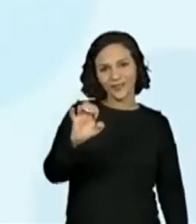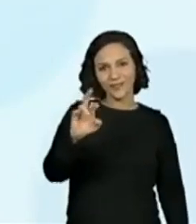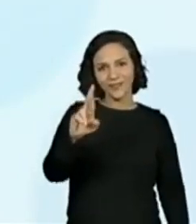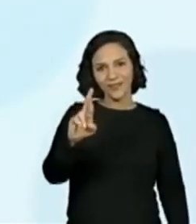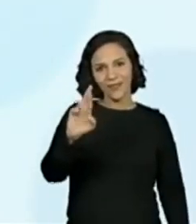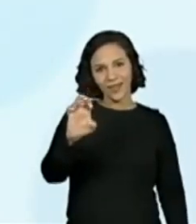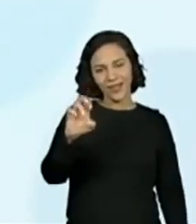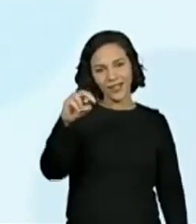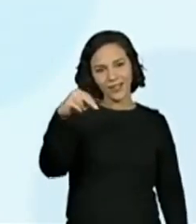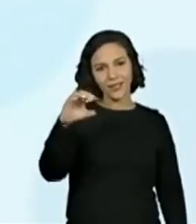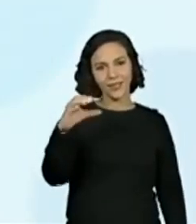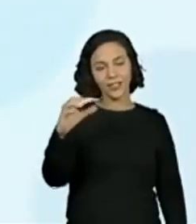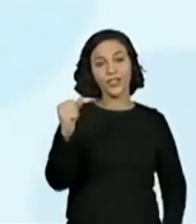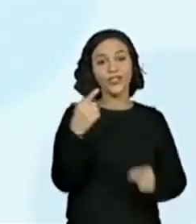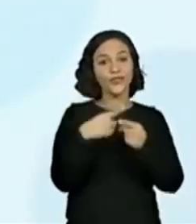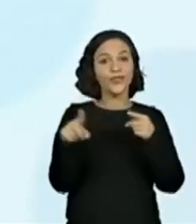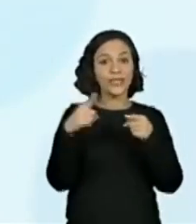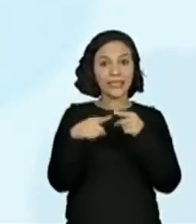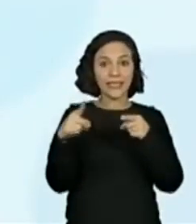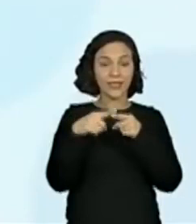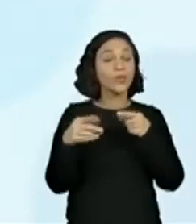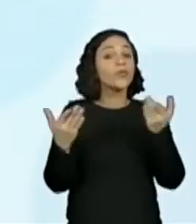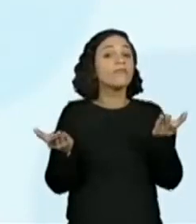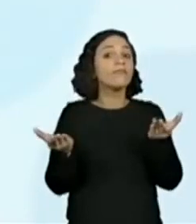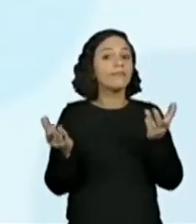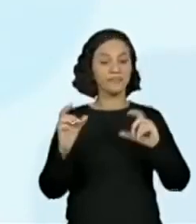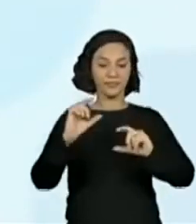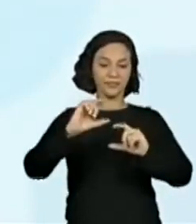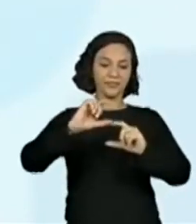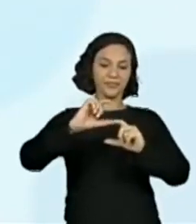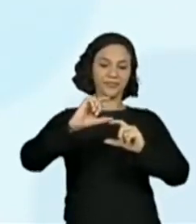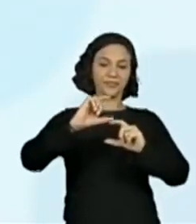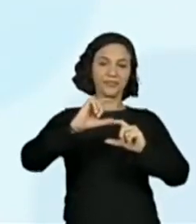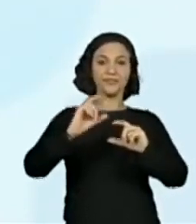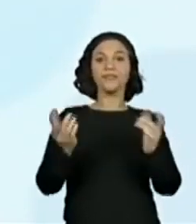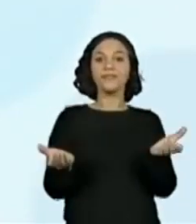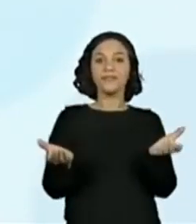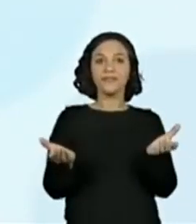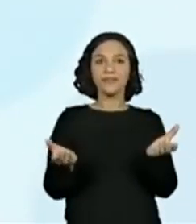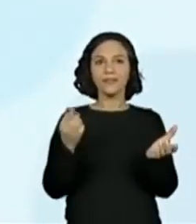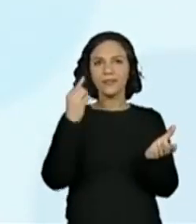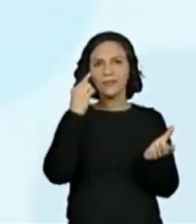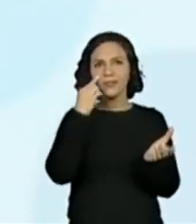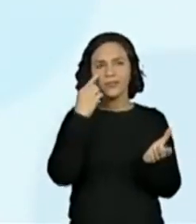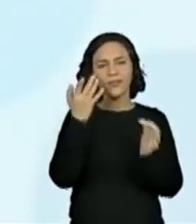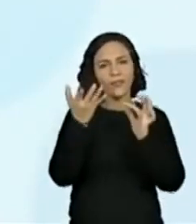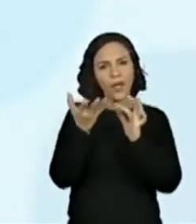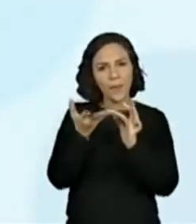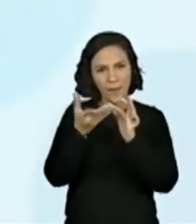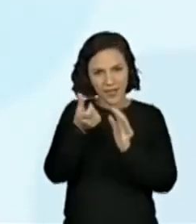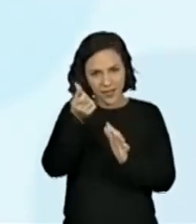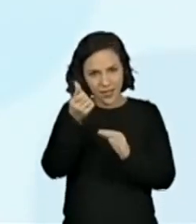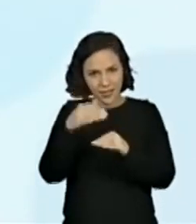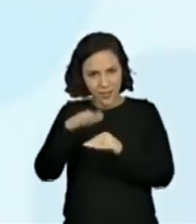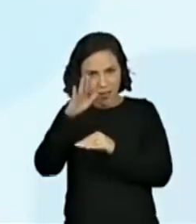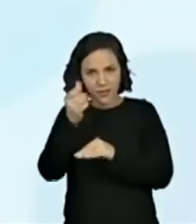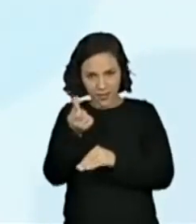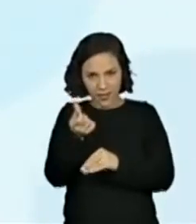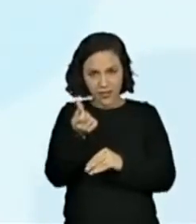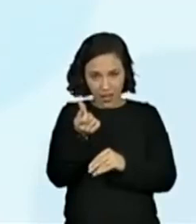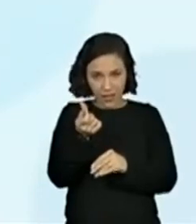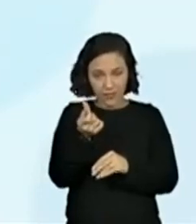É seis a mais? De onde que eu conto? Seis a mais, elas estão colocando lá. O Caio já colocou. Ele fez